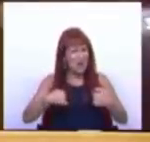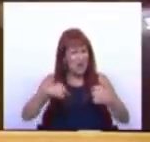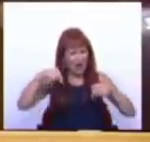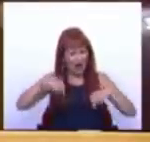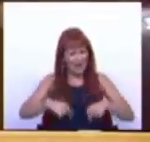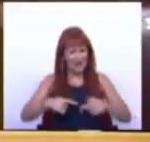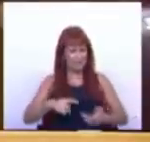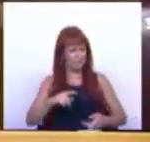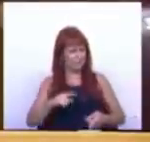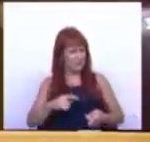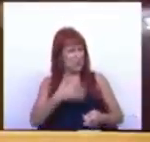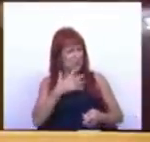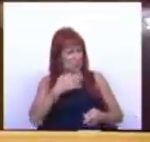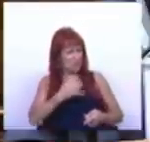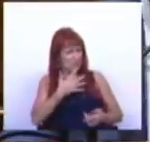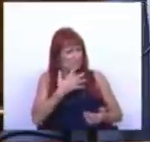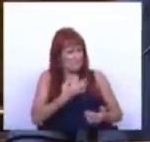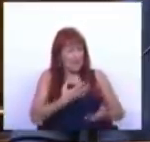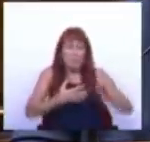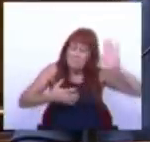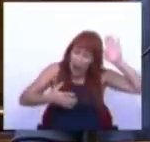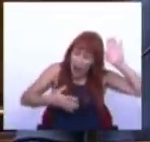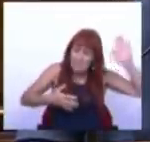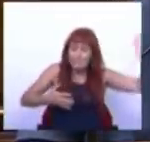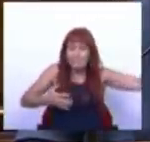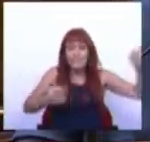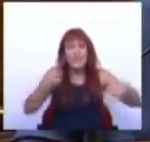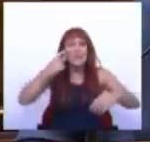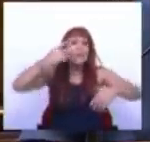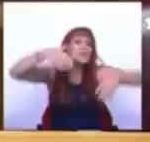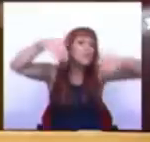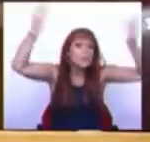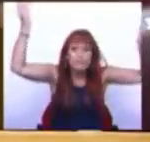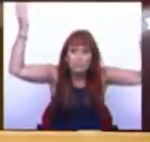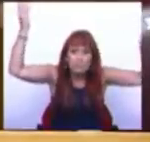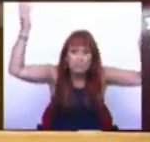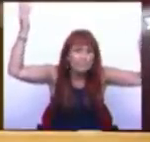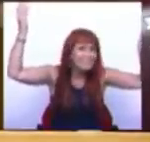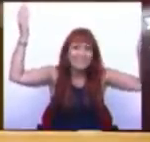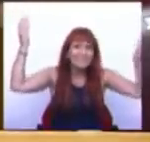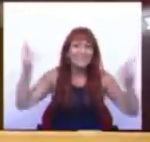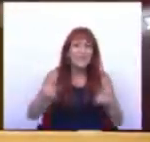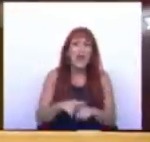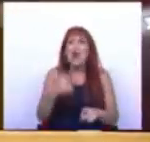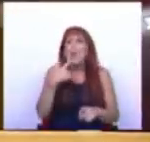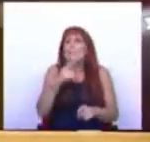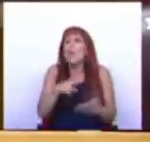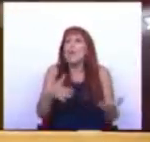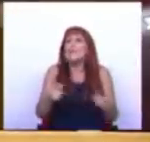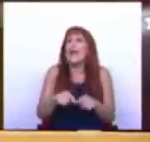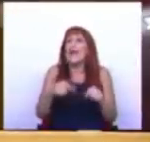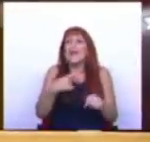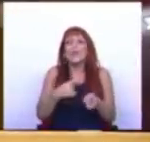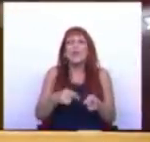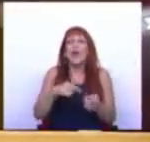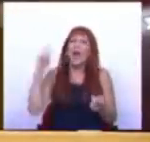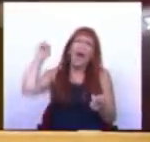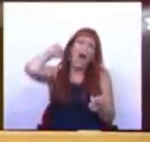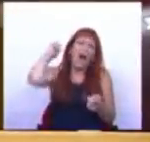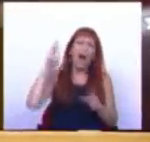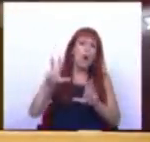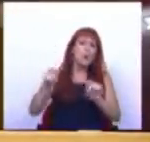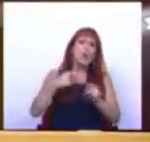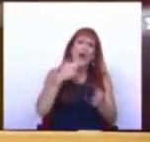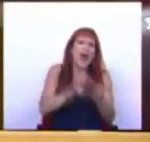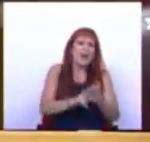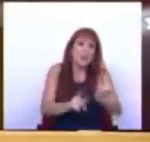aqui a ficar convencido. Mas pronto, quer dizer, não posso também ter aqui este preconceito de deixar que nunca tem